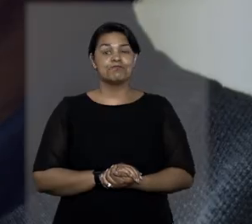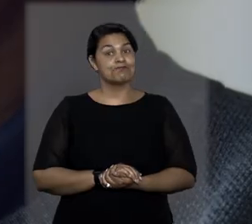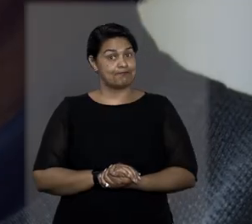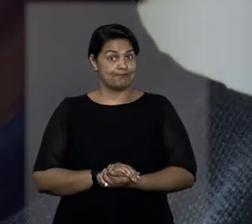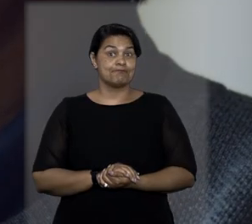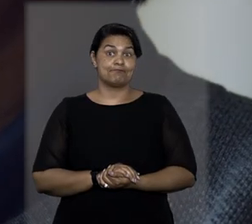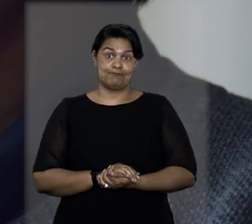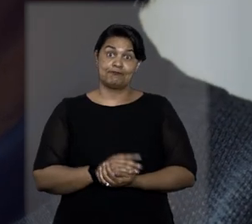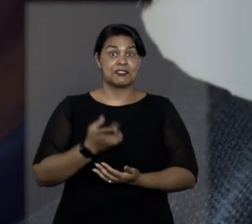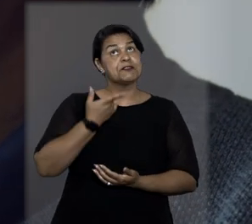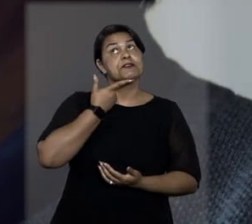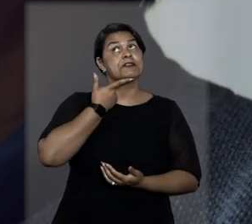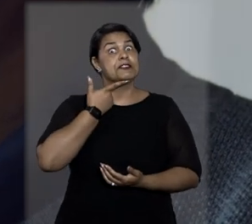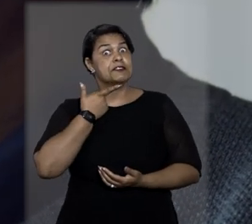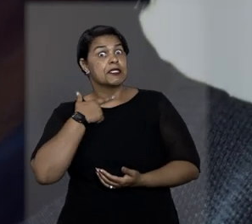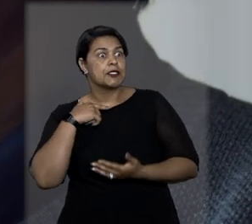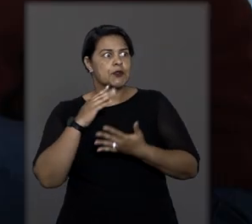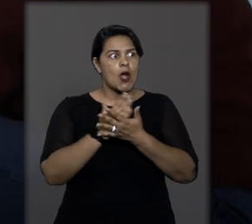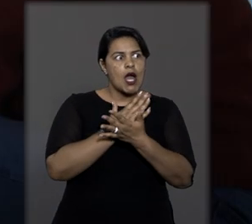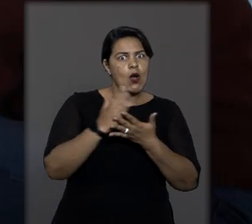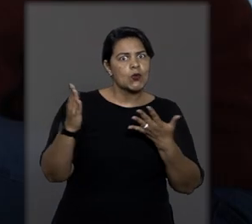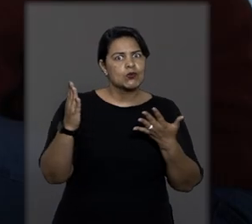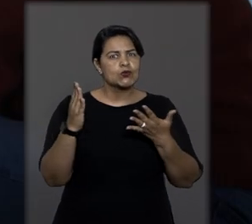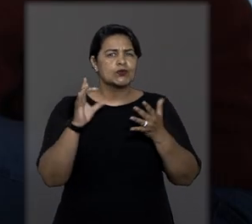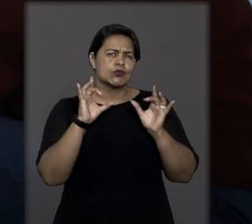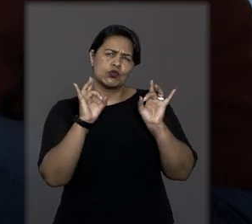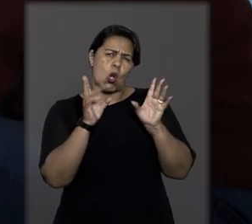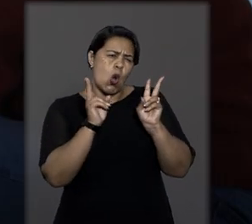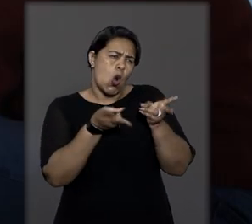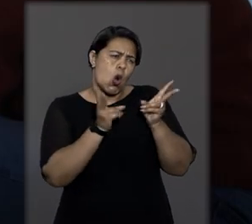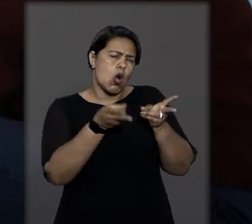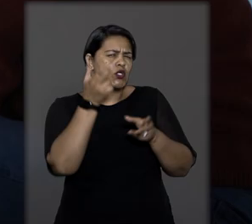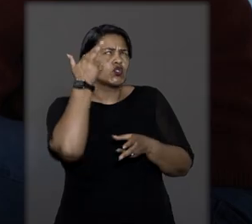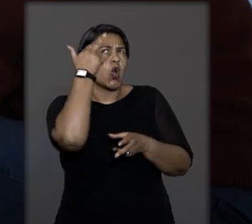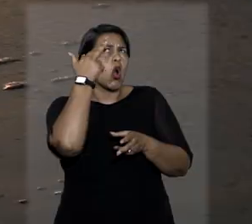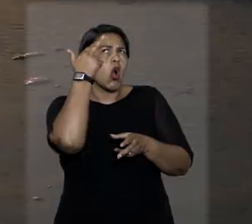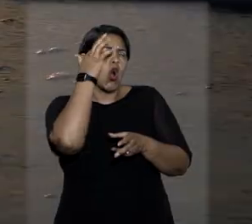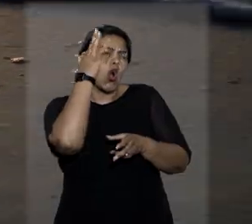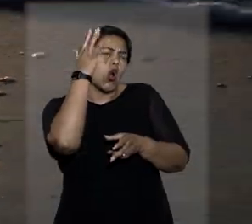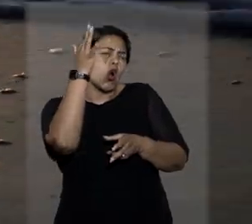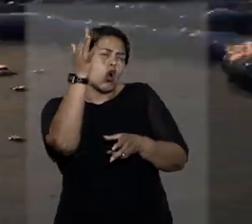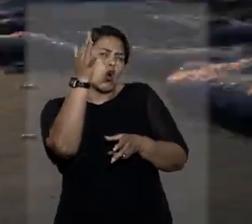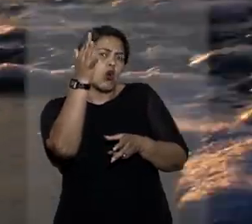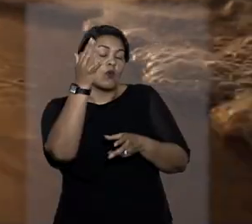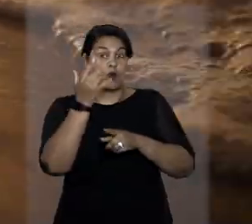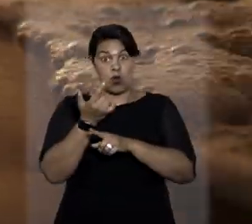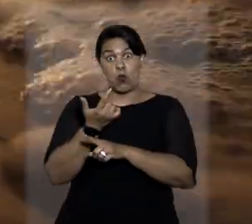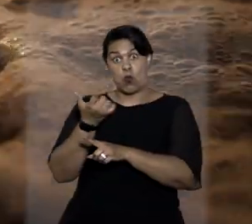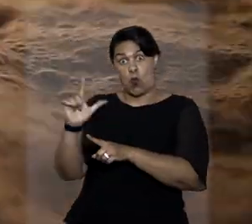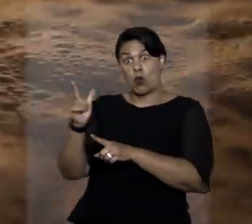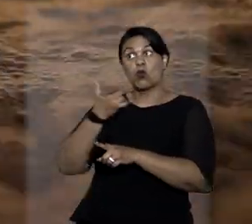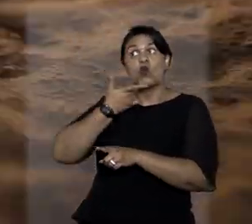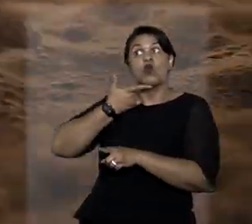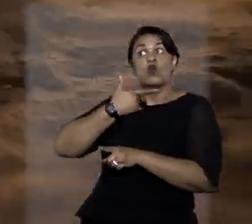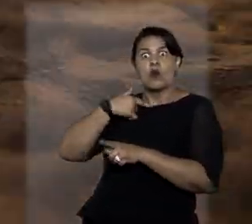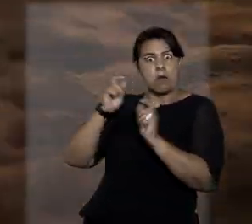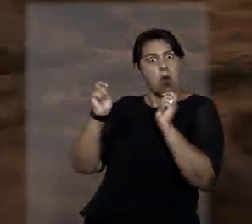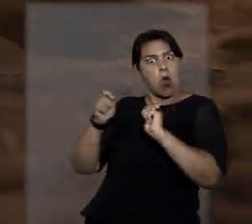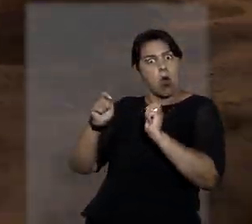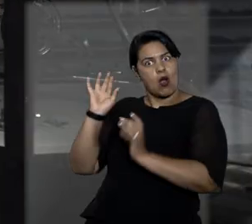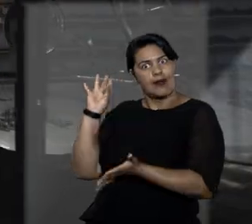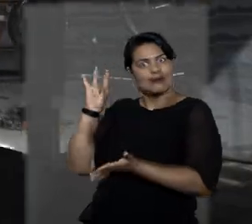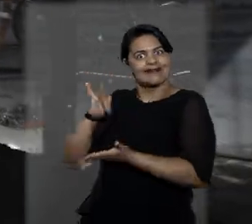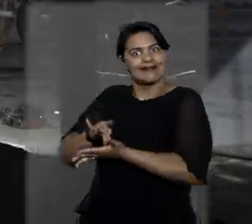Alguns desejos vão continuar apenas como sonhos. Outros podem virar